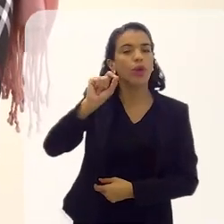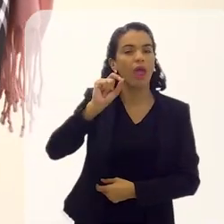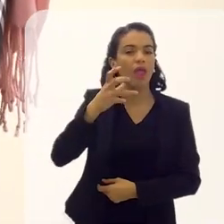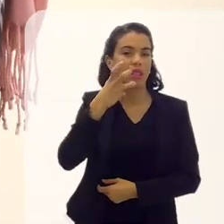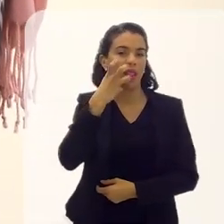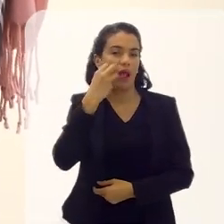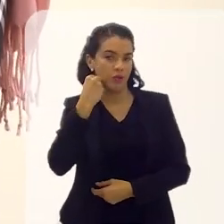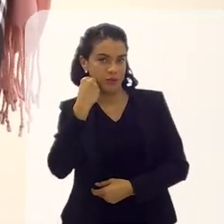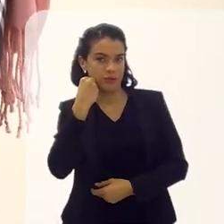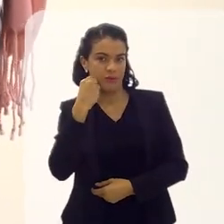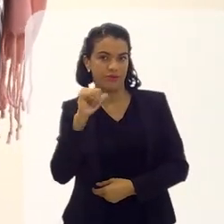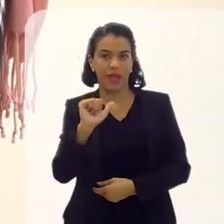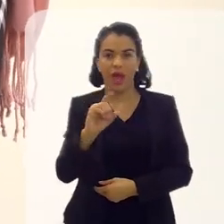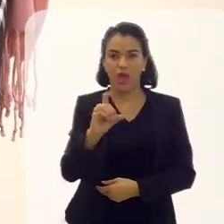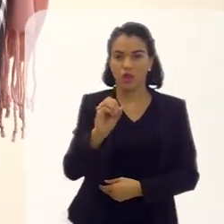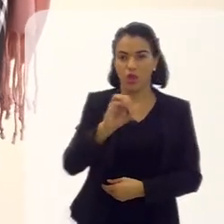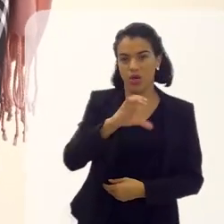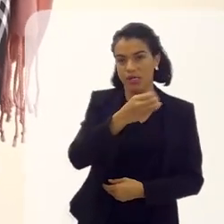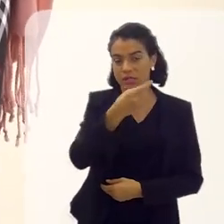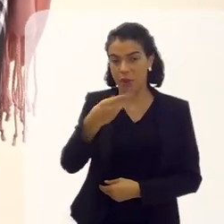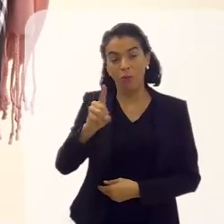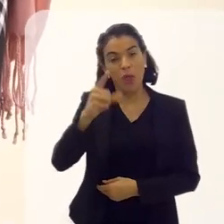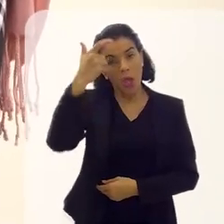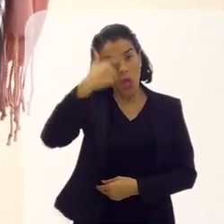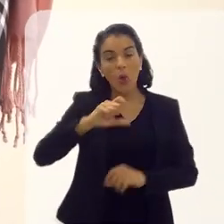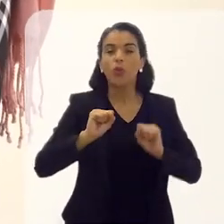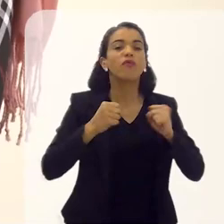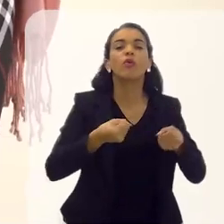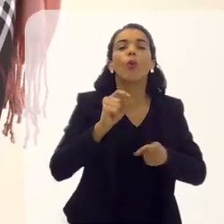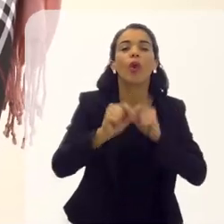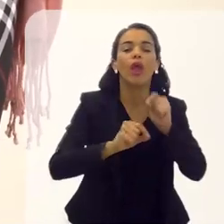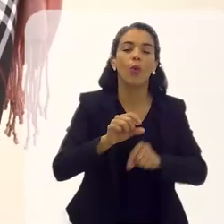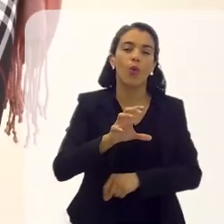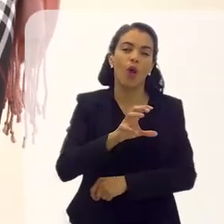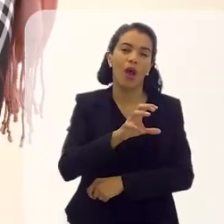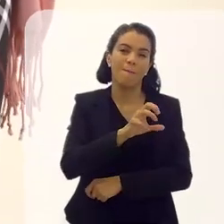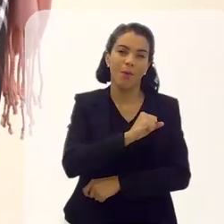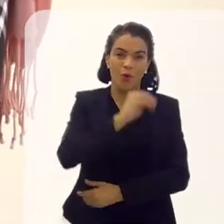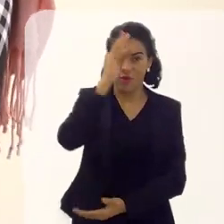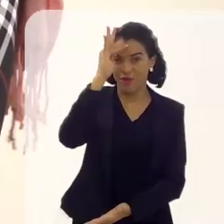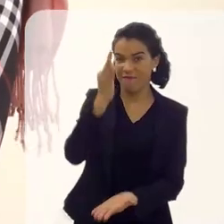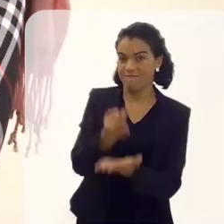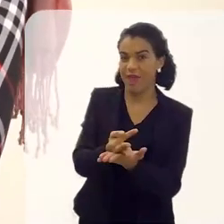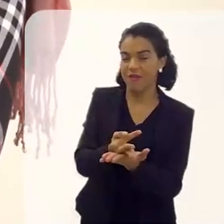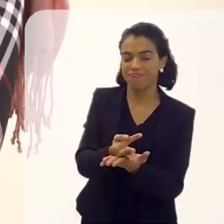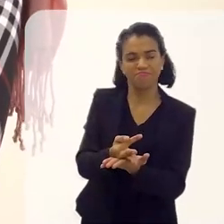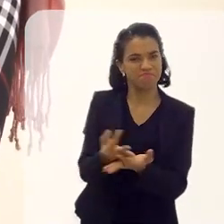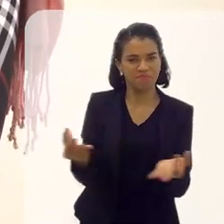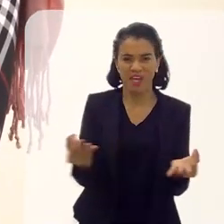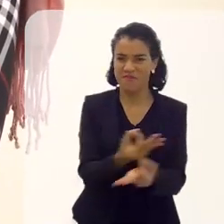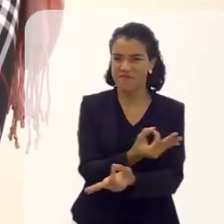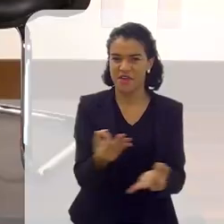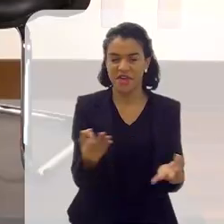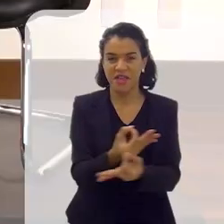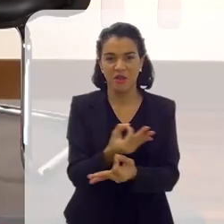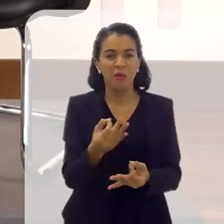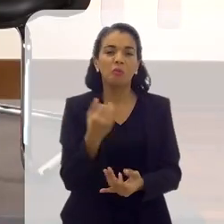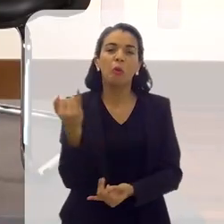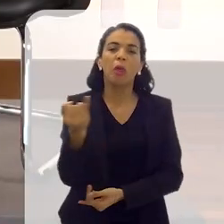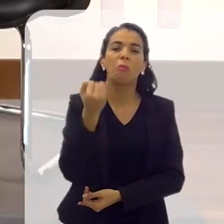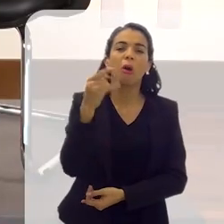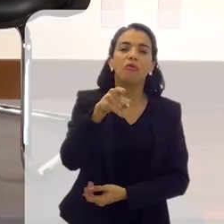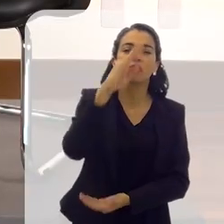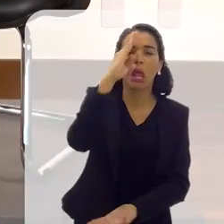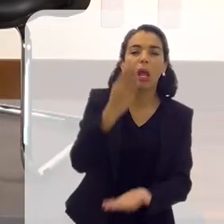adoção. E acho que... quando eu estava falando, eu defendo o amor. E eu defendo a fé. Perfeito. Não